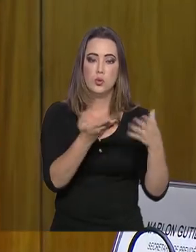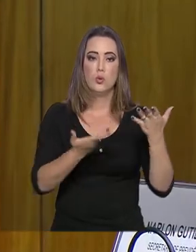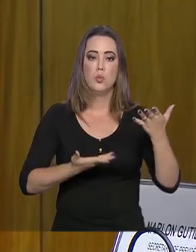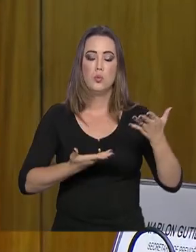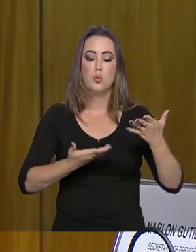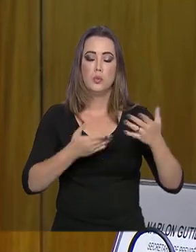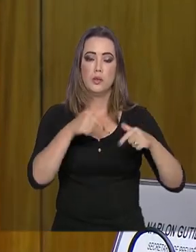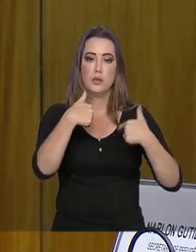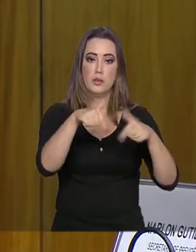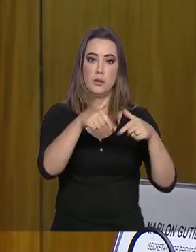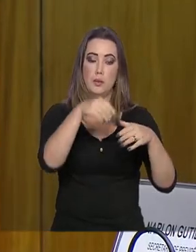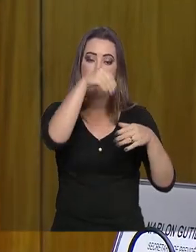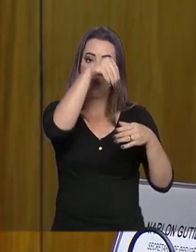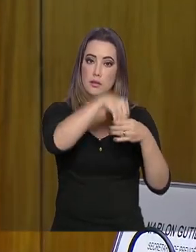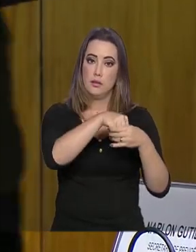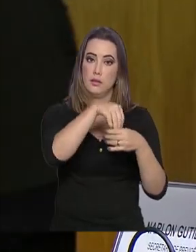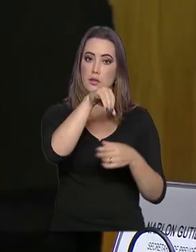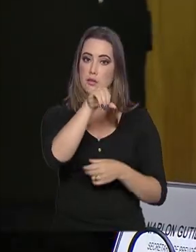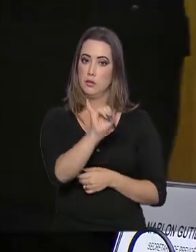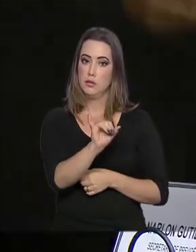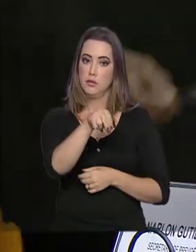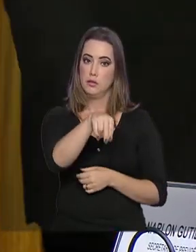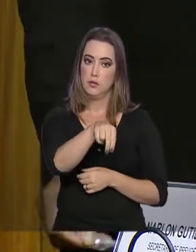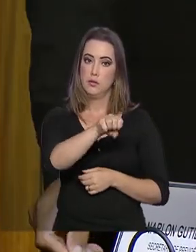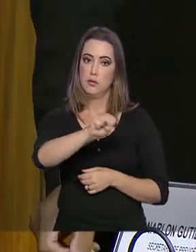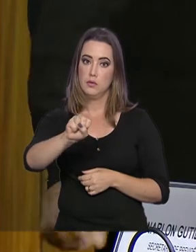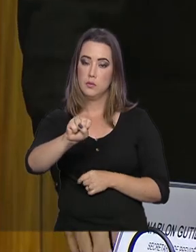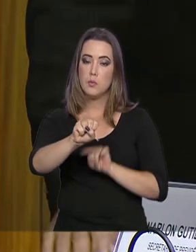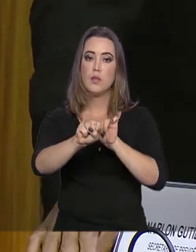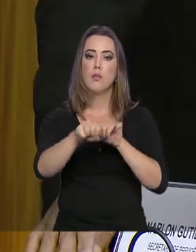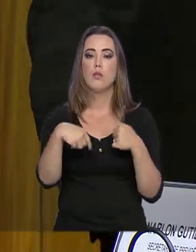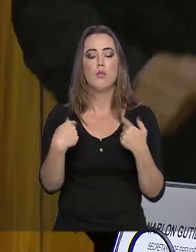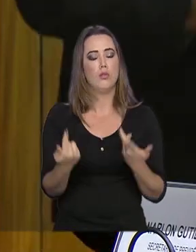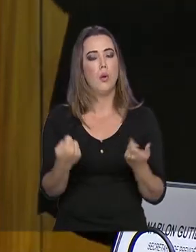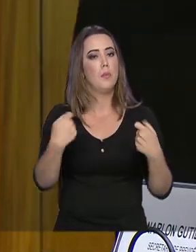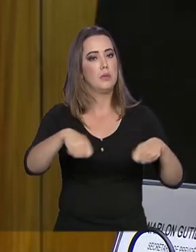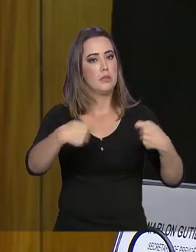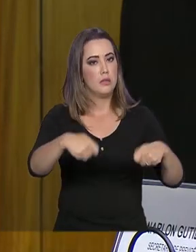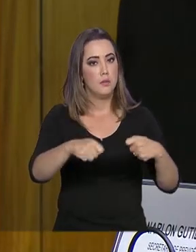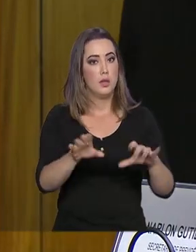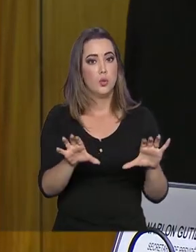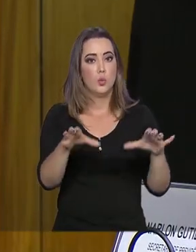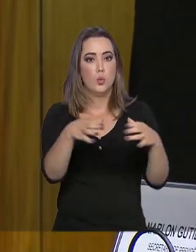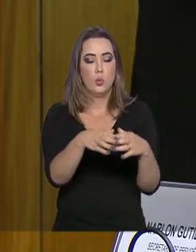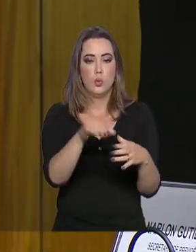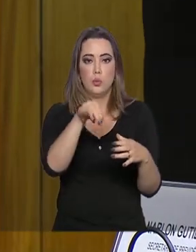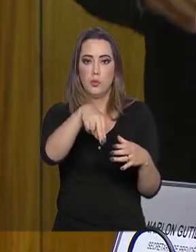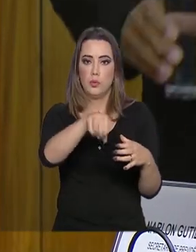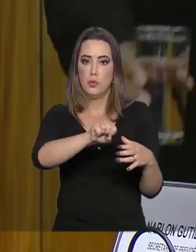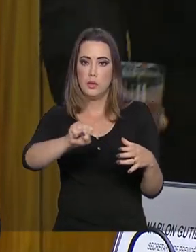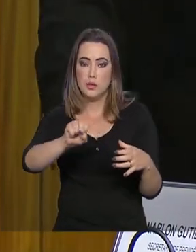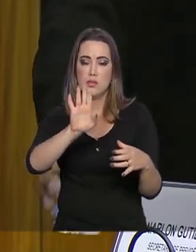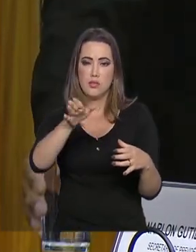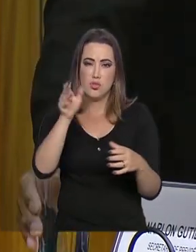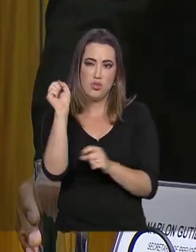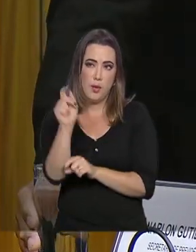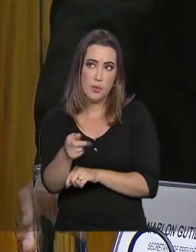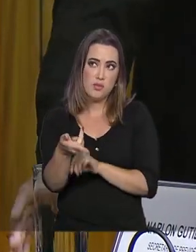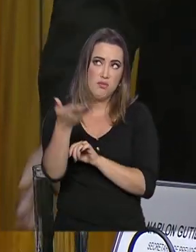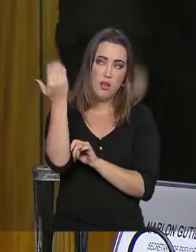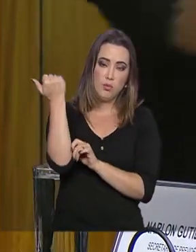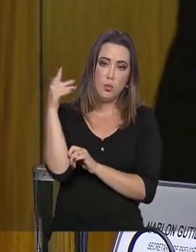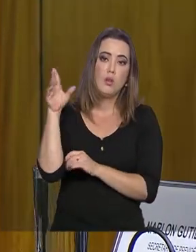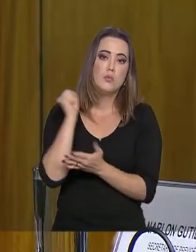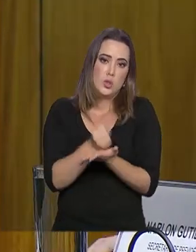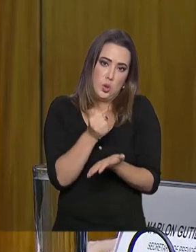do INSS. Portanto, traremos servidores desta carreira já aposentados para a